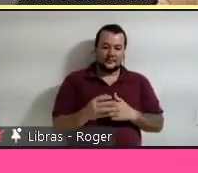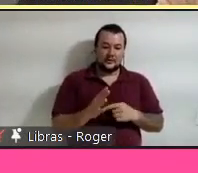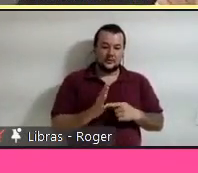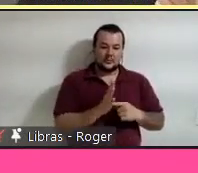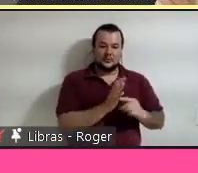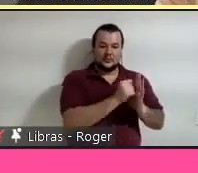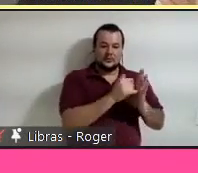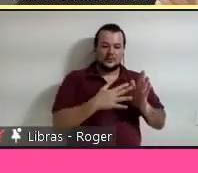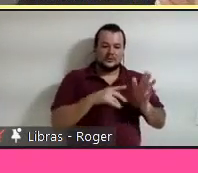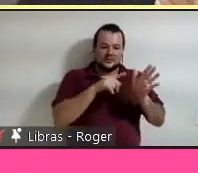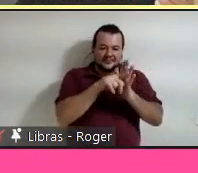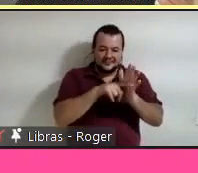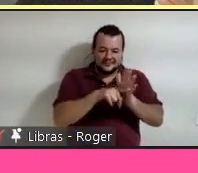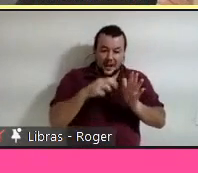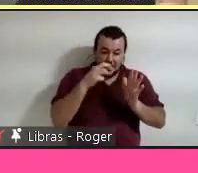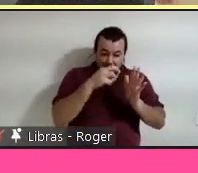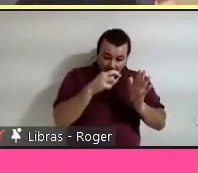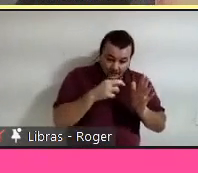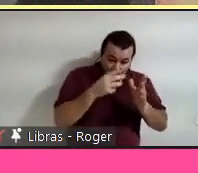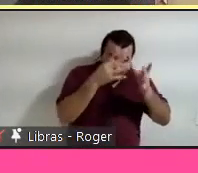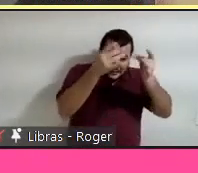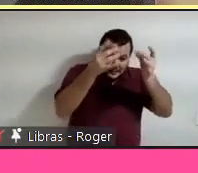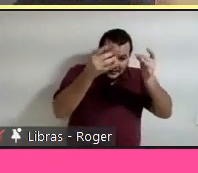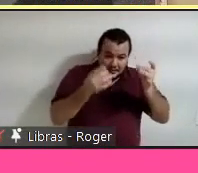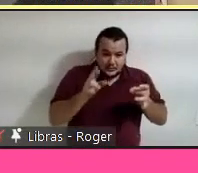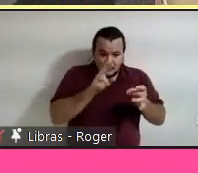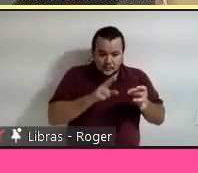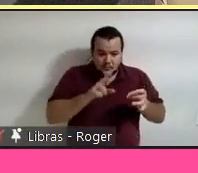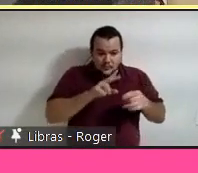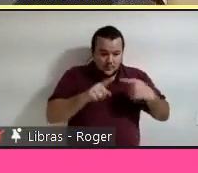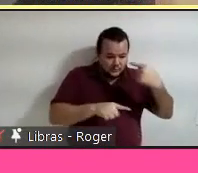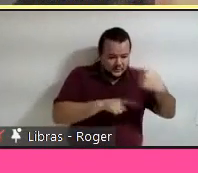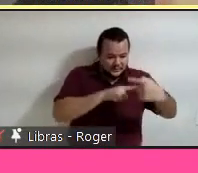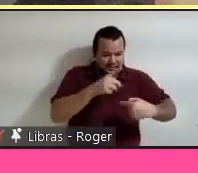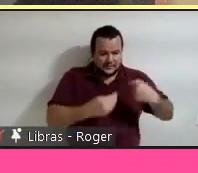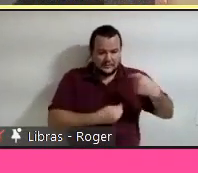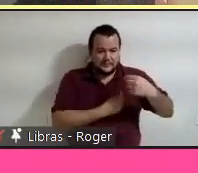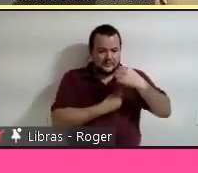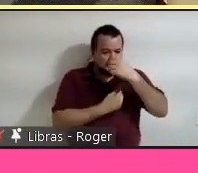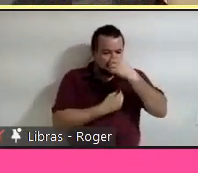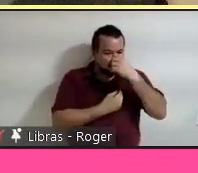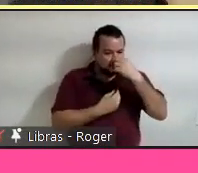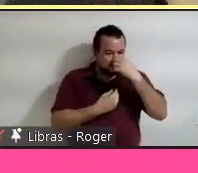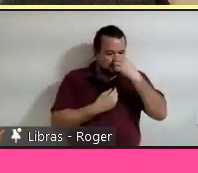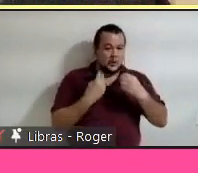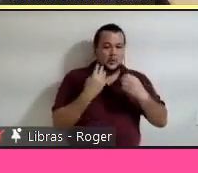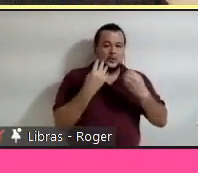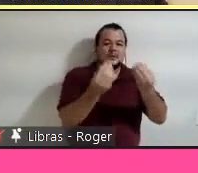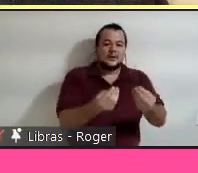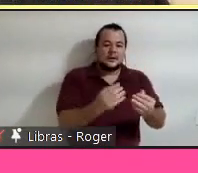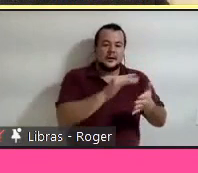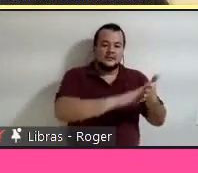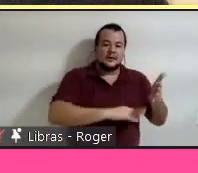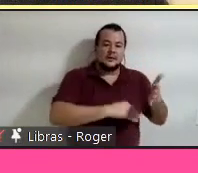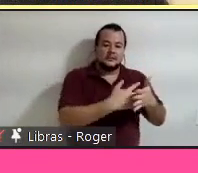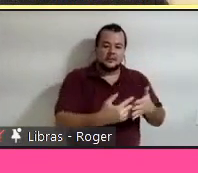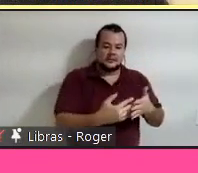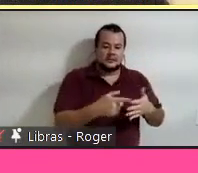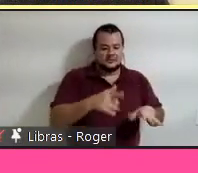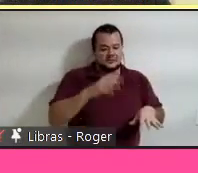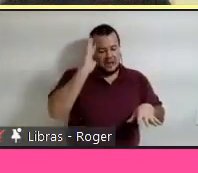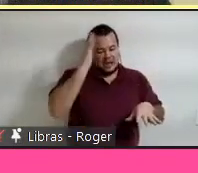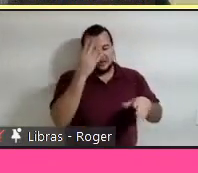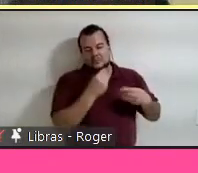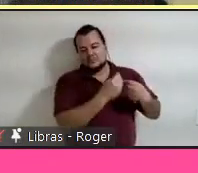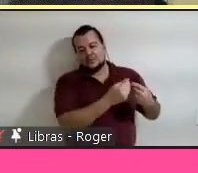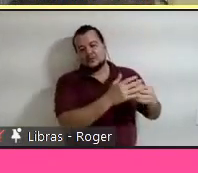detalhamos mais o uso de avaliação de círculo de vida, eu agora dava a planilha, deixavam eles quebrando a cabeça, eu ajudava que eles aprendessem